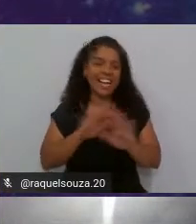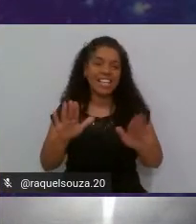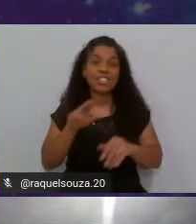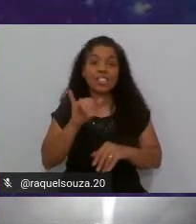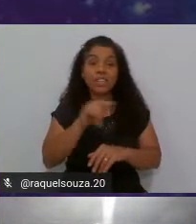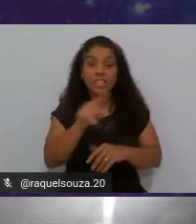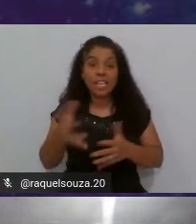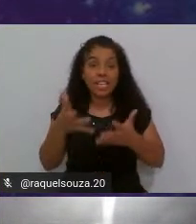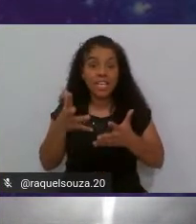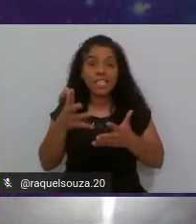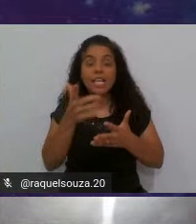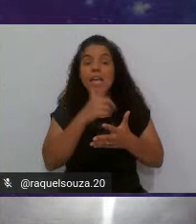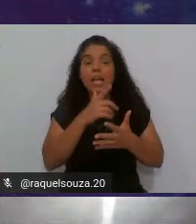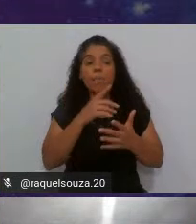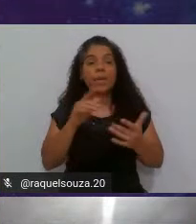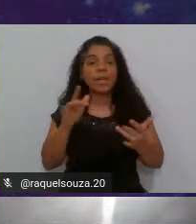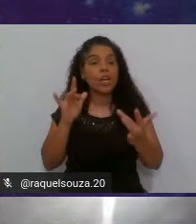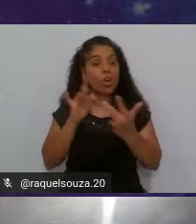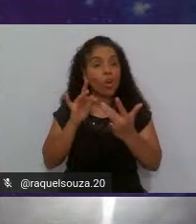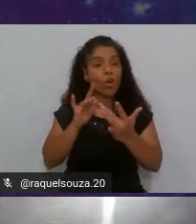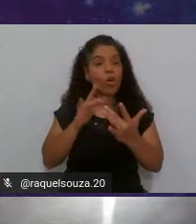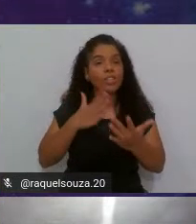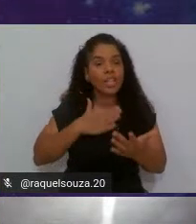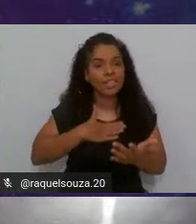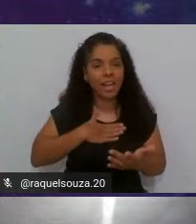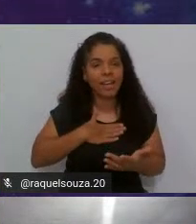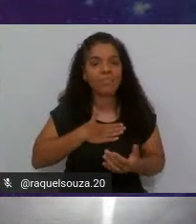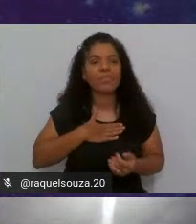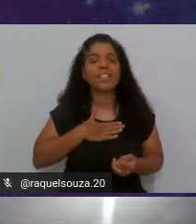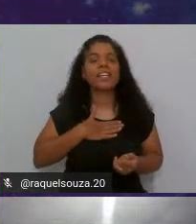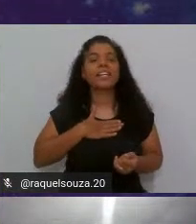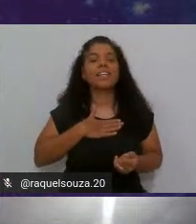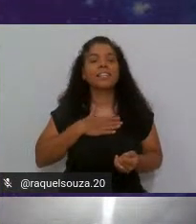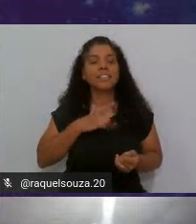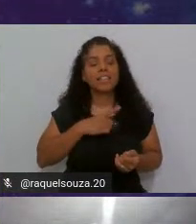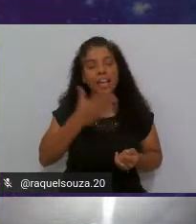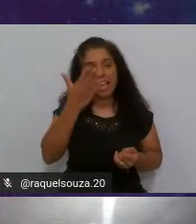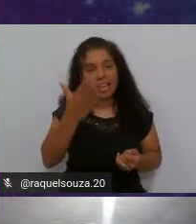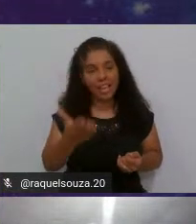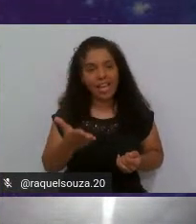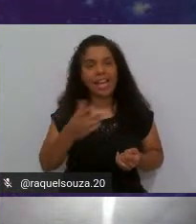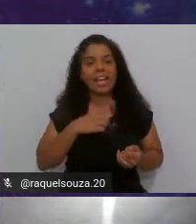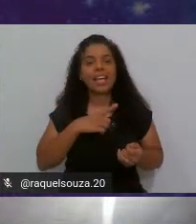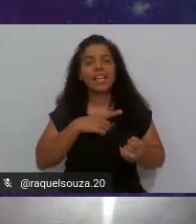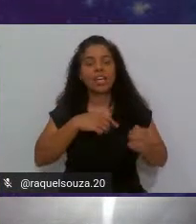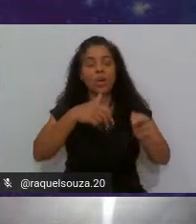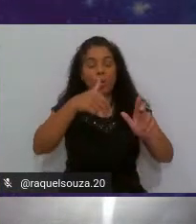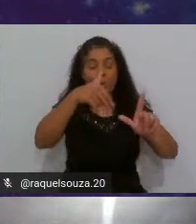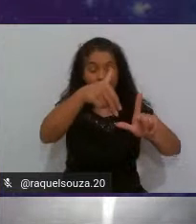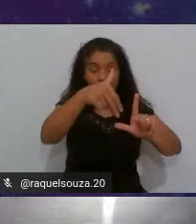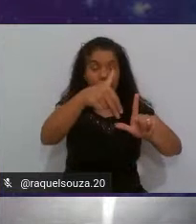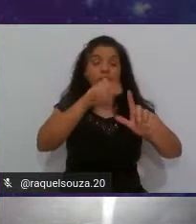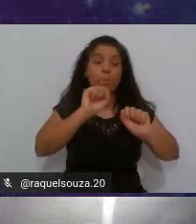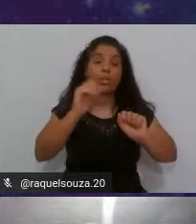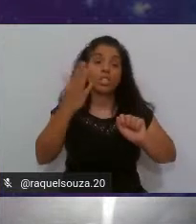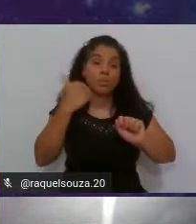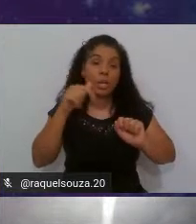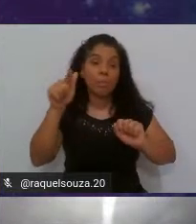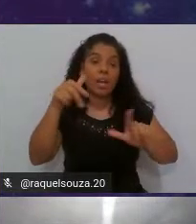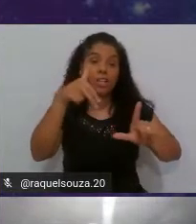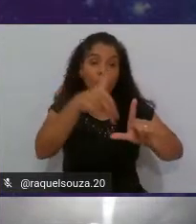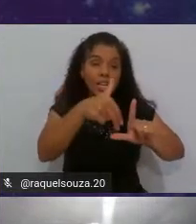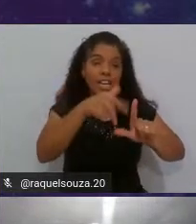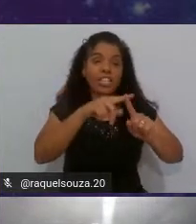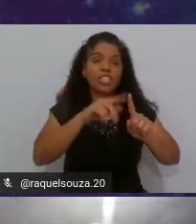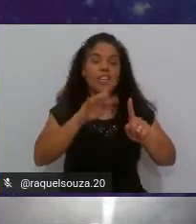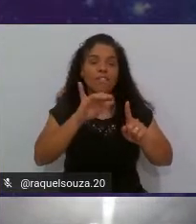quiser me contatar é tem aí no no linkedin você pode me chamar no linkedin lá Flávio Silva